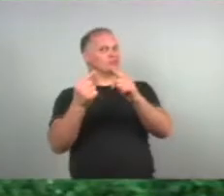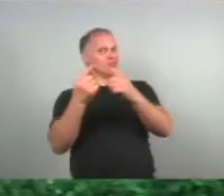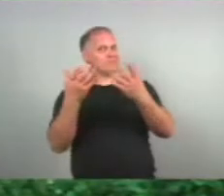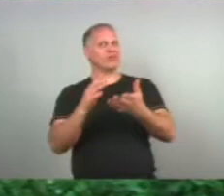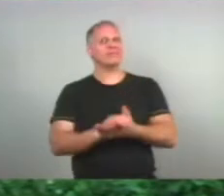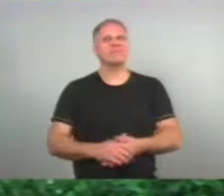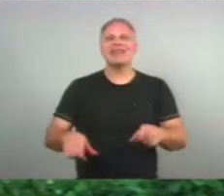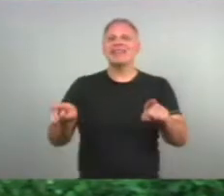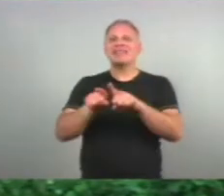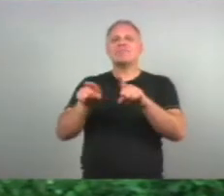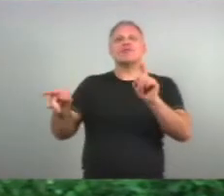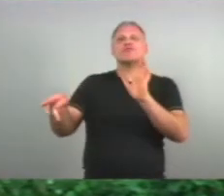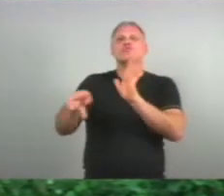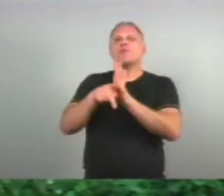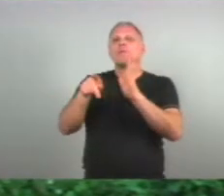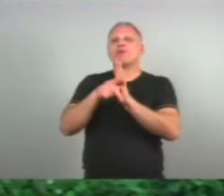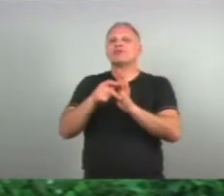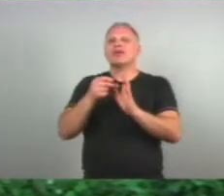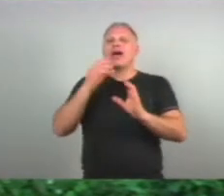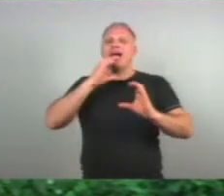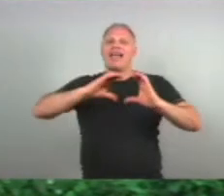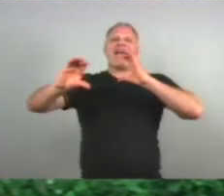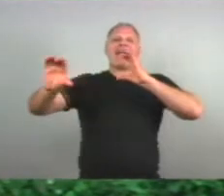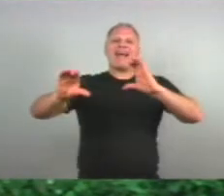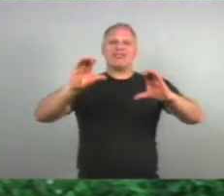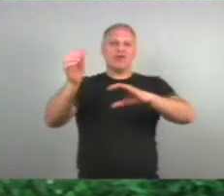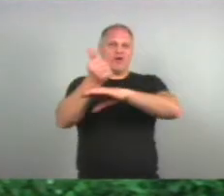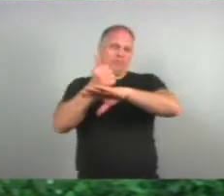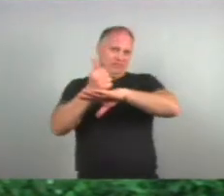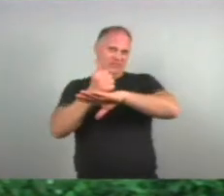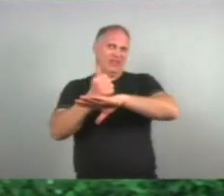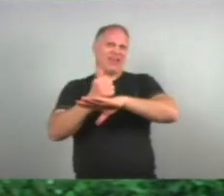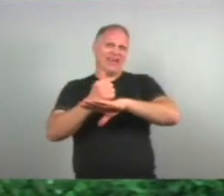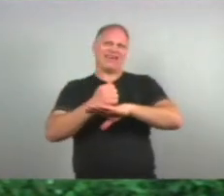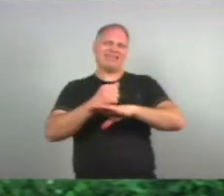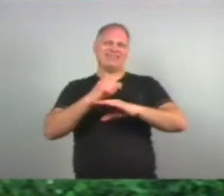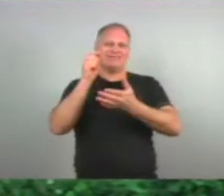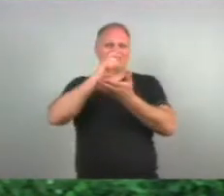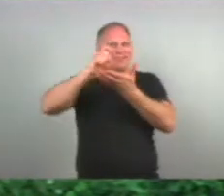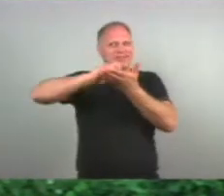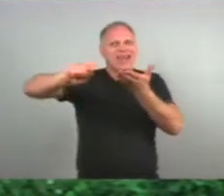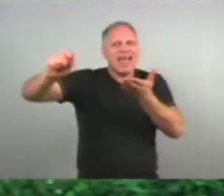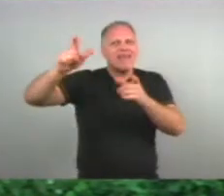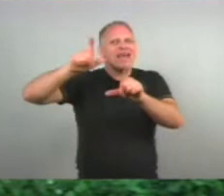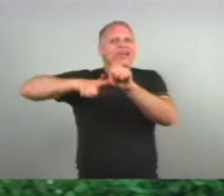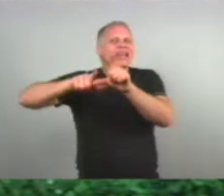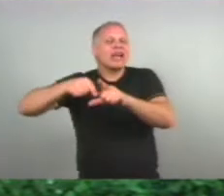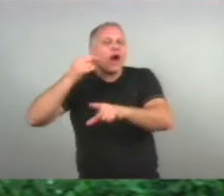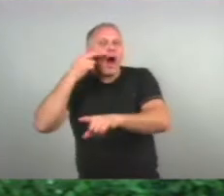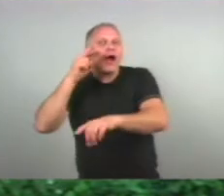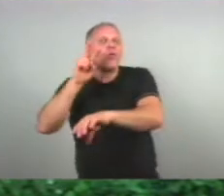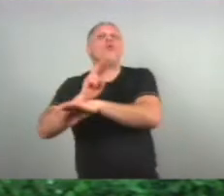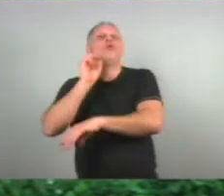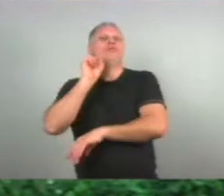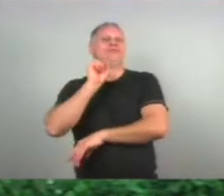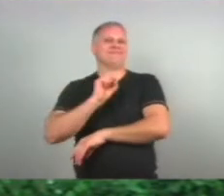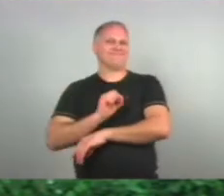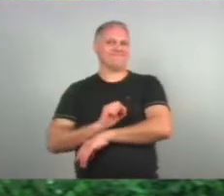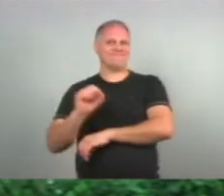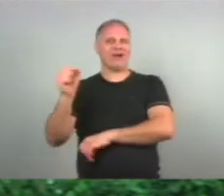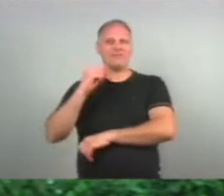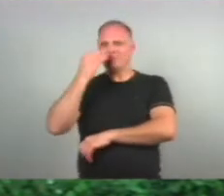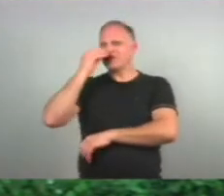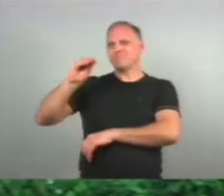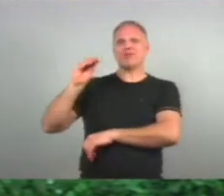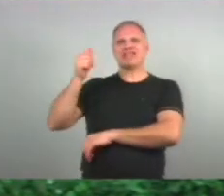cantores de hoje Os mais atuais Que estão vindo Que eles cuidem E não depreciem